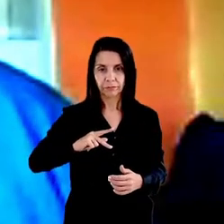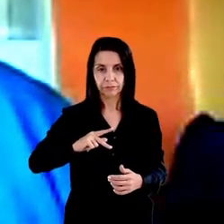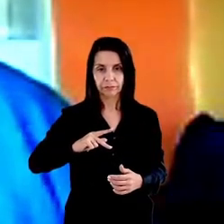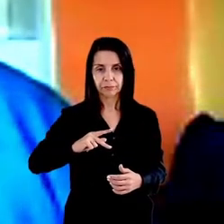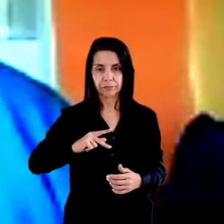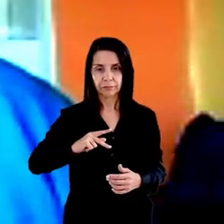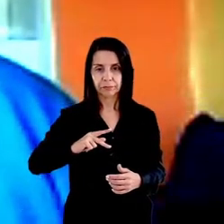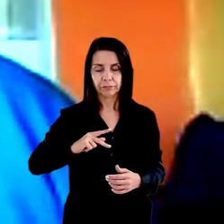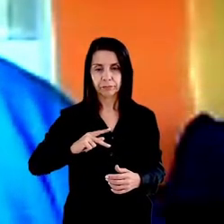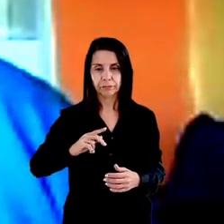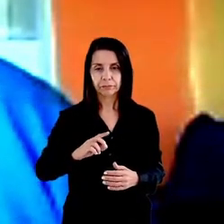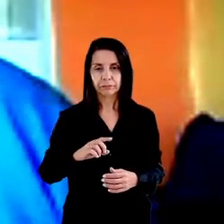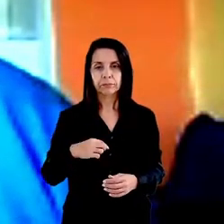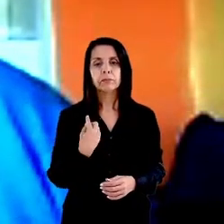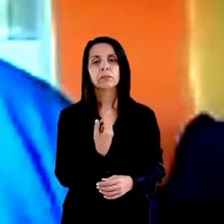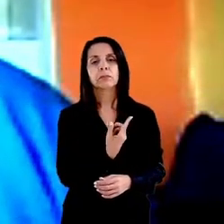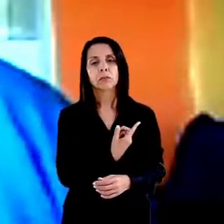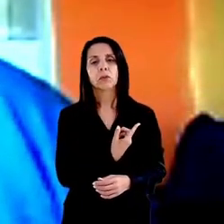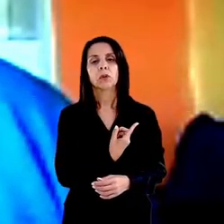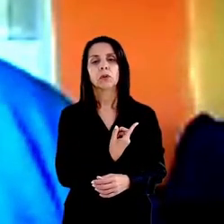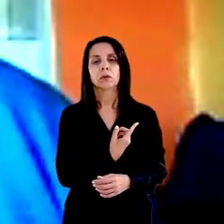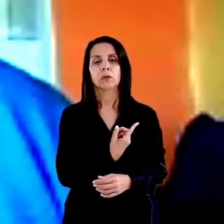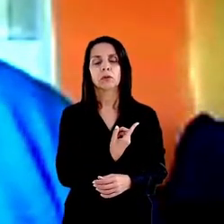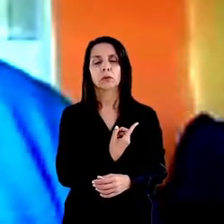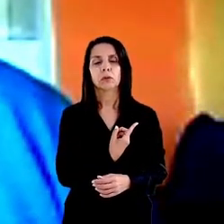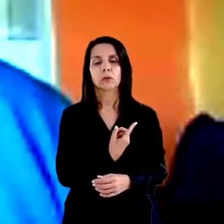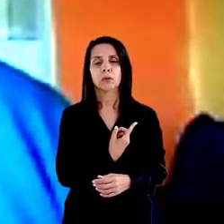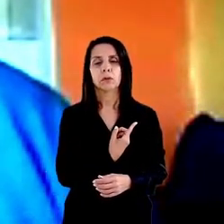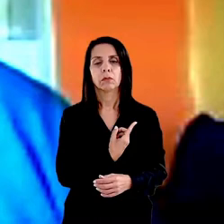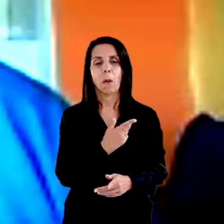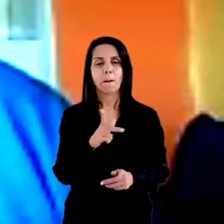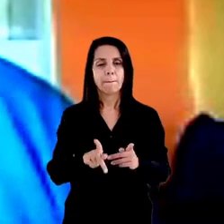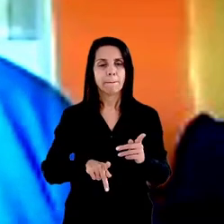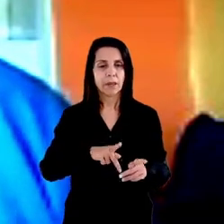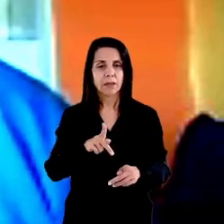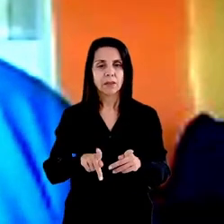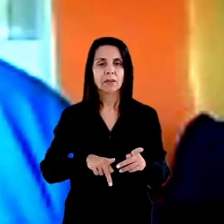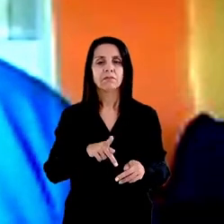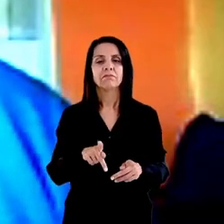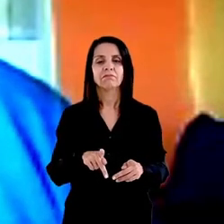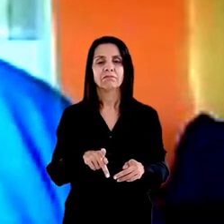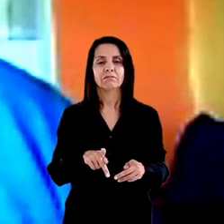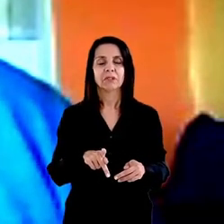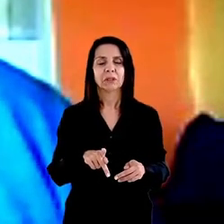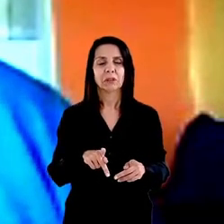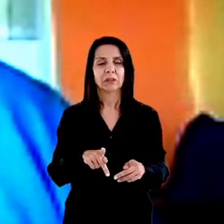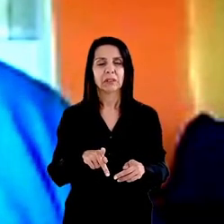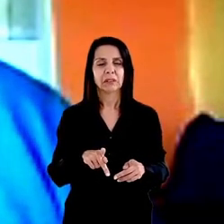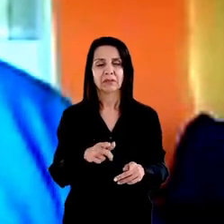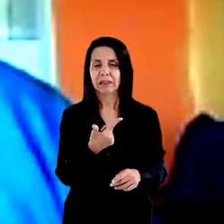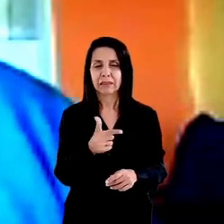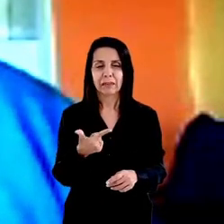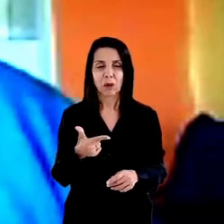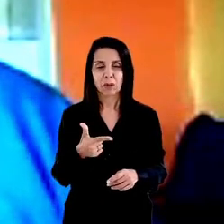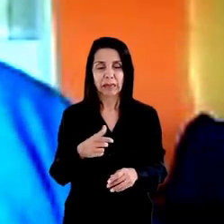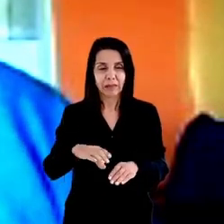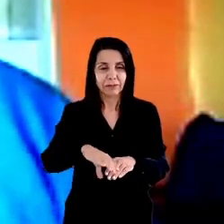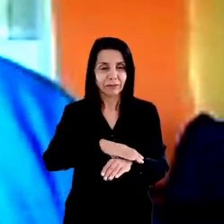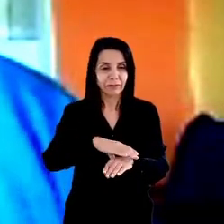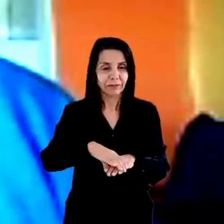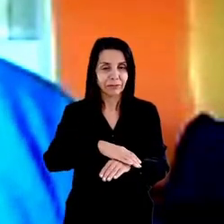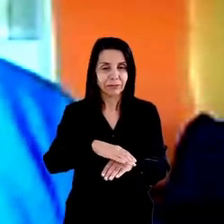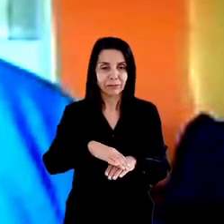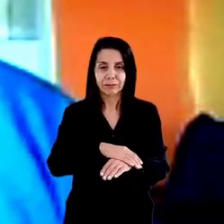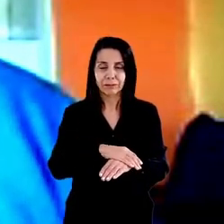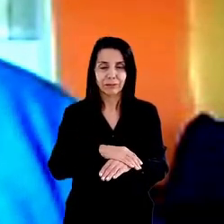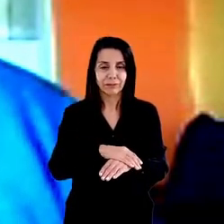população de bermudas, nós somos uma população de sandálias havaianas remendadas com prego e essas vestimentas não nos permitiam